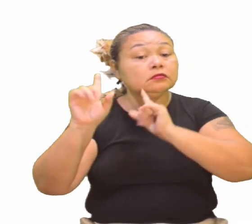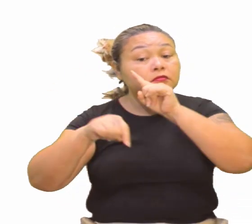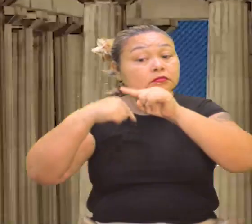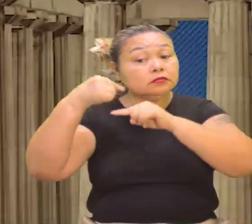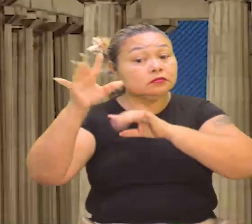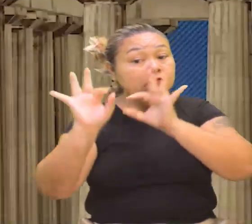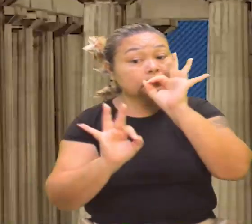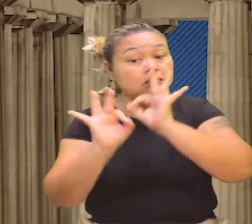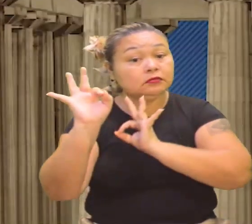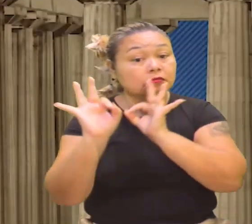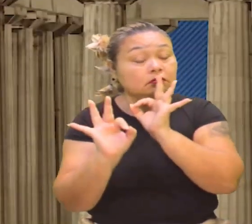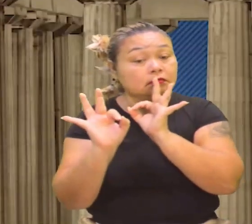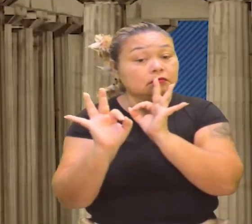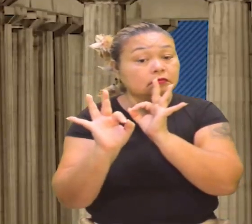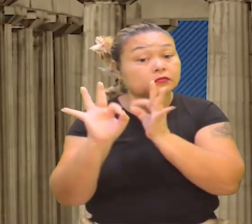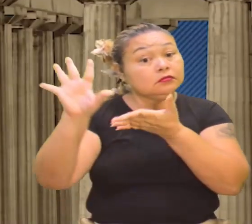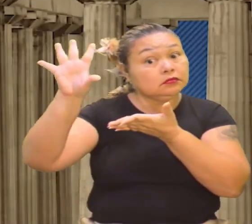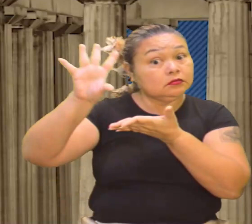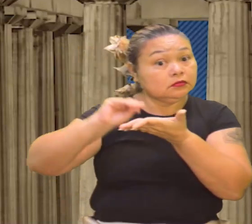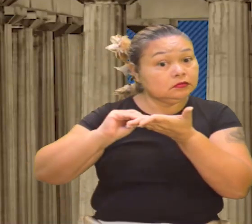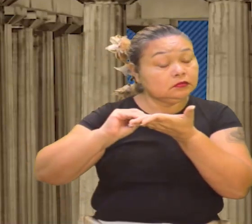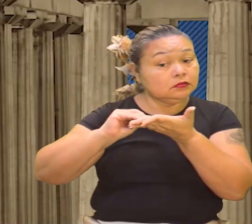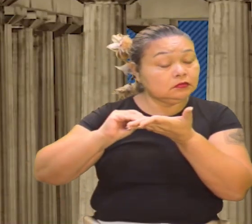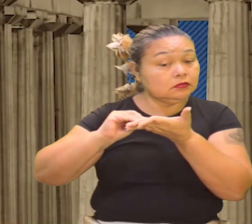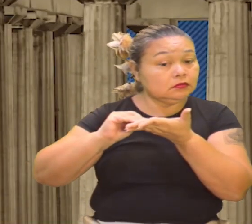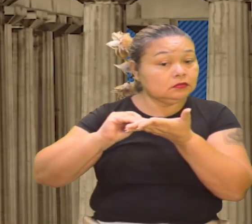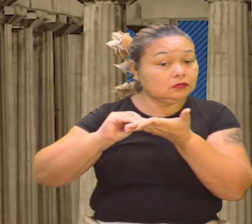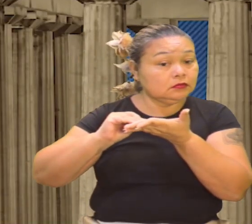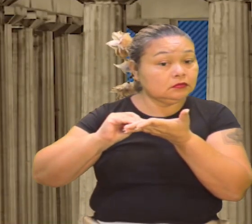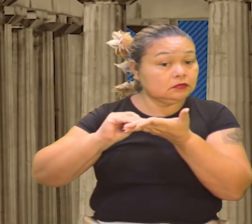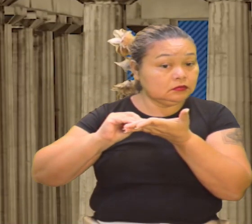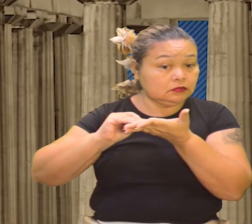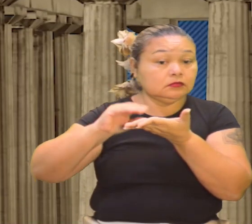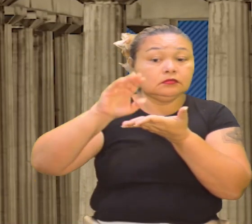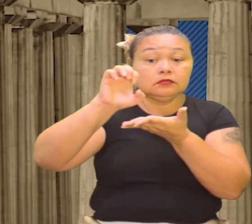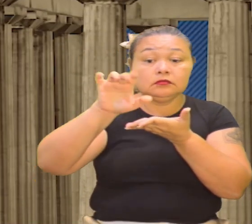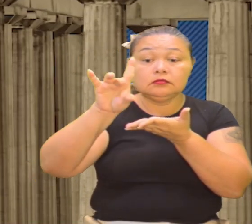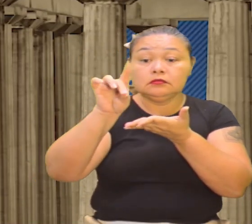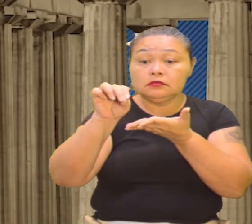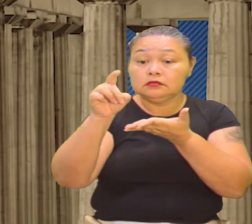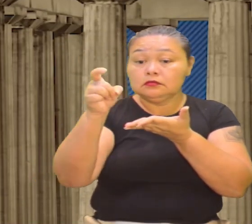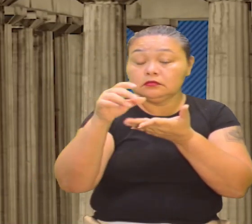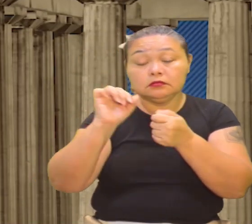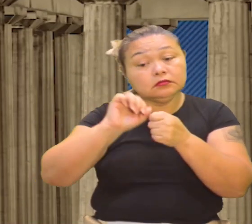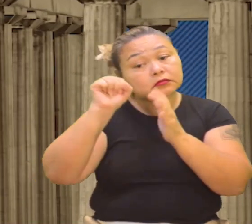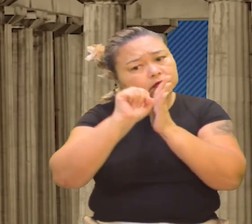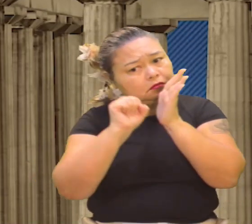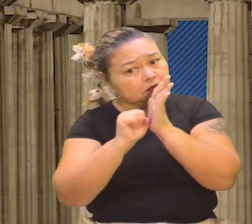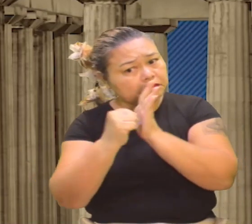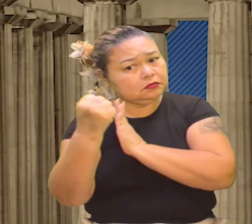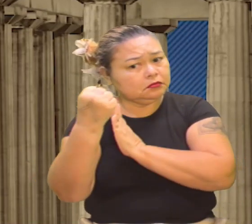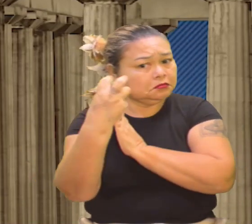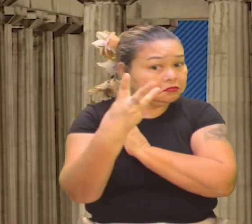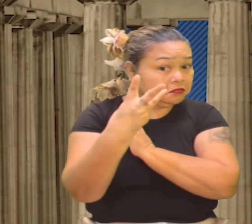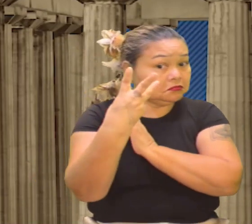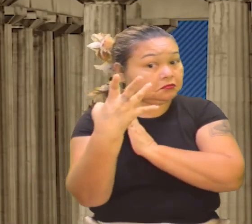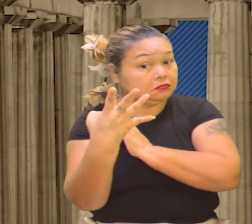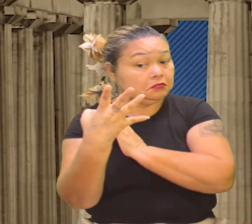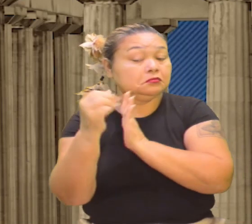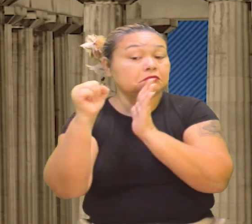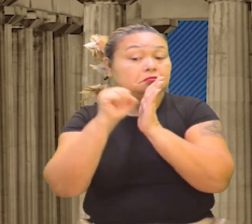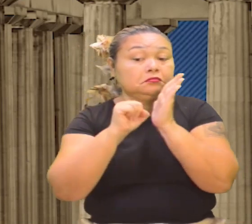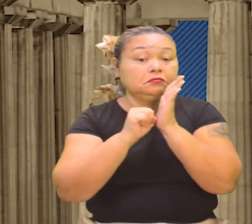não é esse ainda. Esse modelo aí, né, lá em Eudóx, lá no século 3, 4, ele,